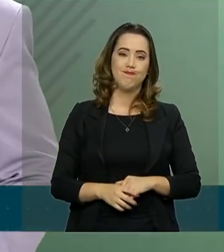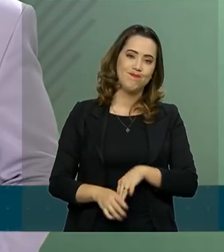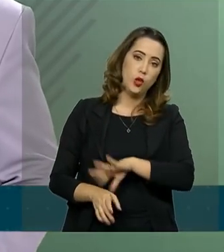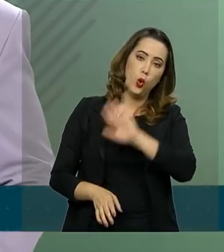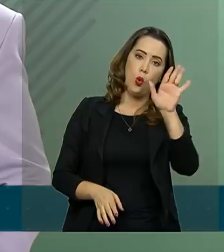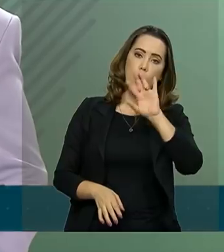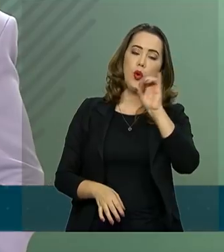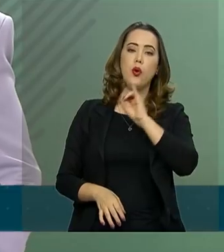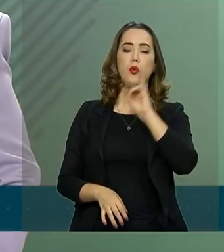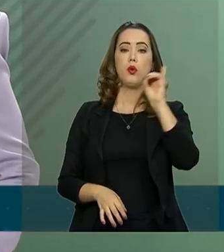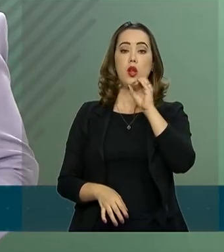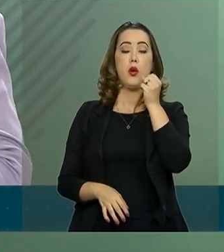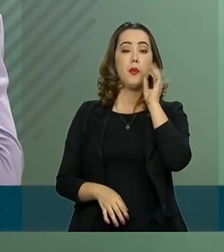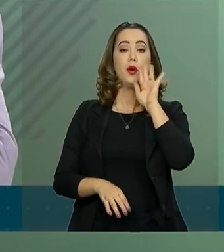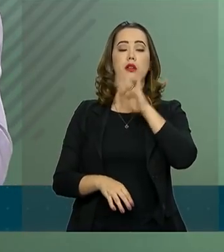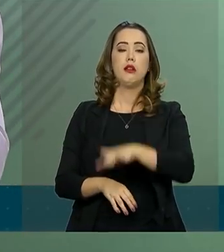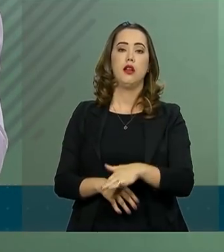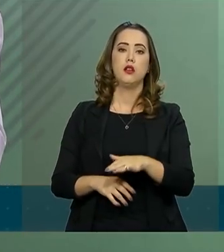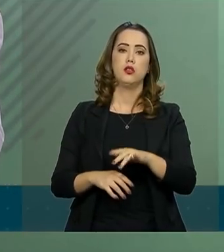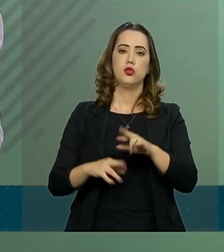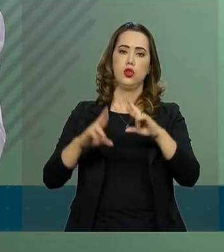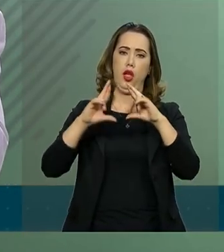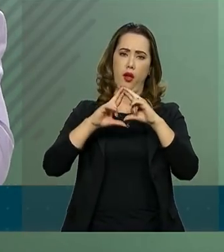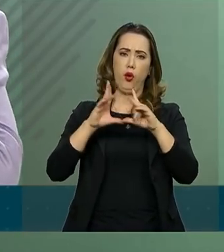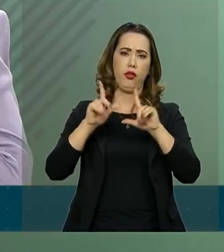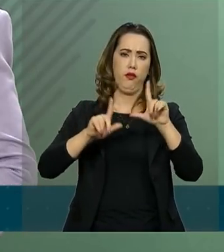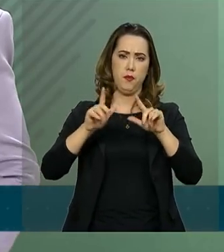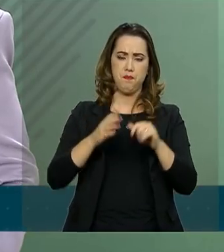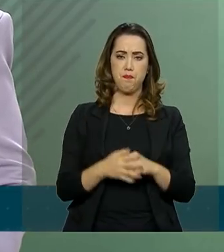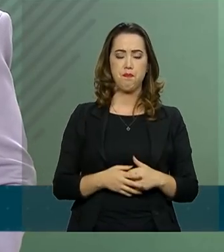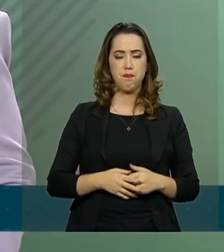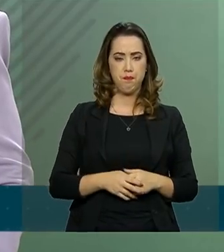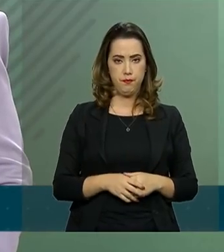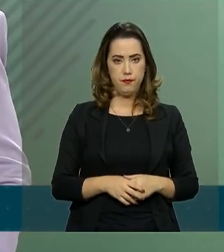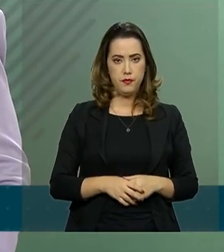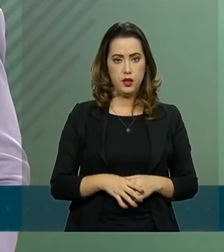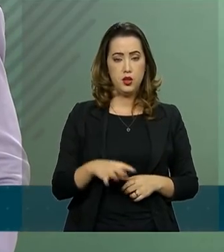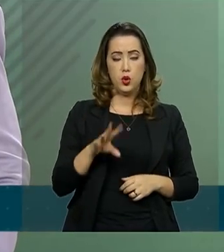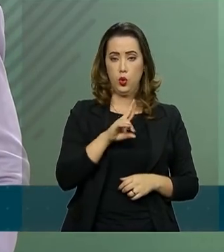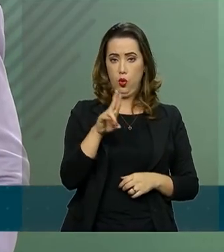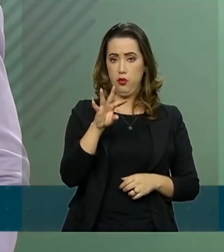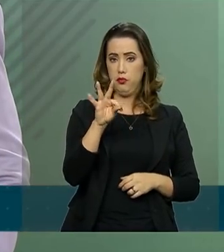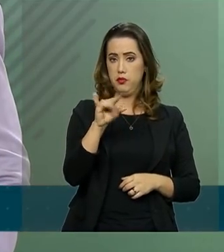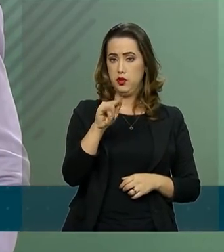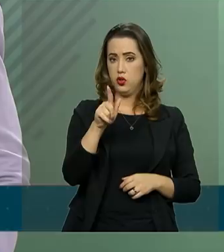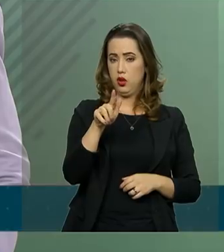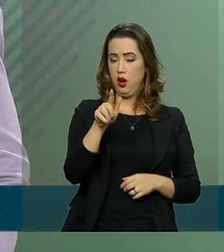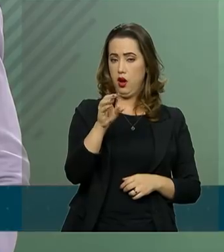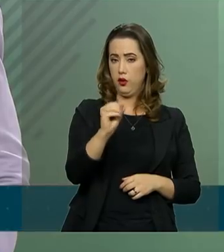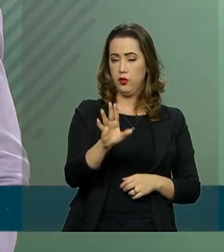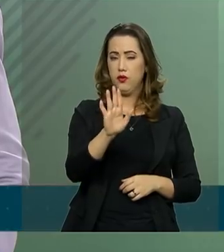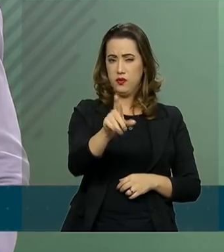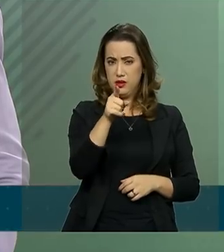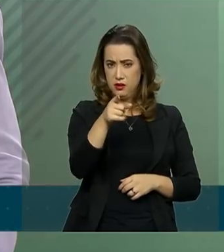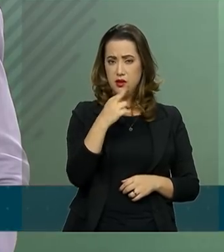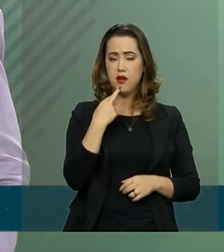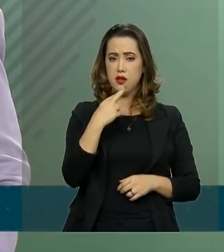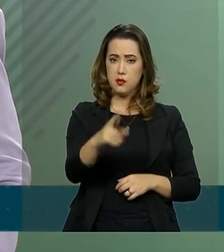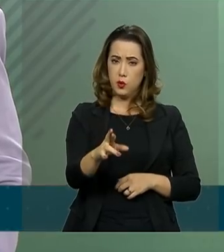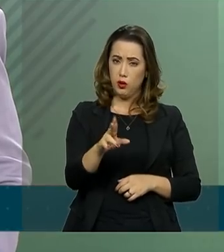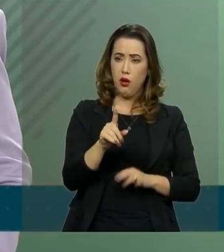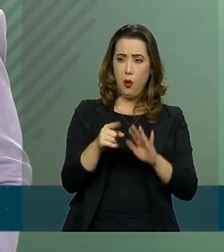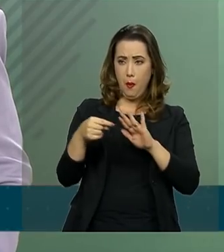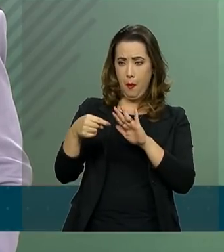tarde, Tiago Nolasco, da Record TV. Tudo bom, Tiago. Embora o senhor tenha respondido a questão da Débora, não